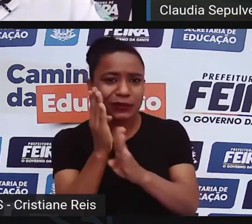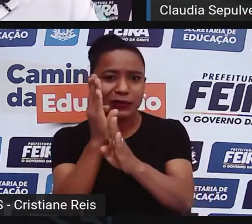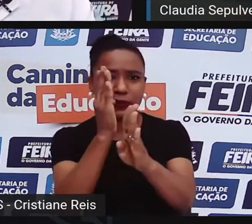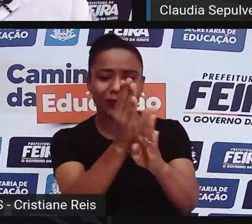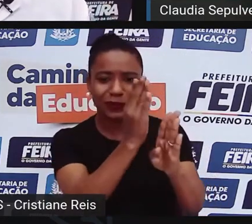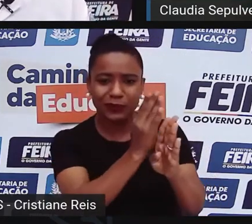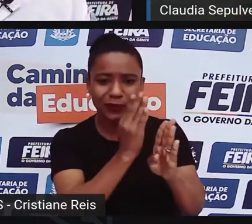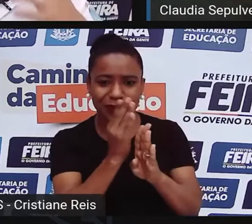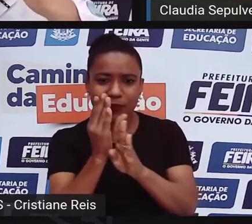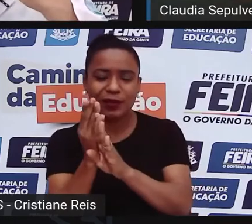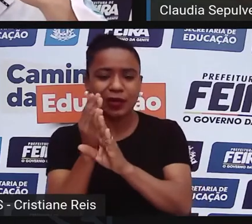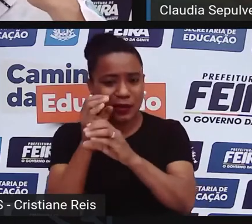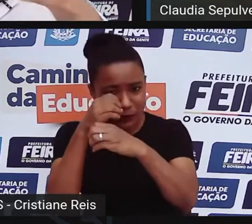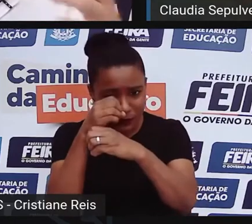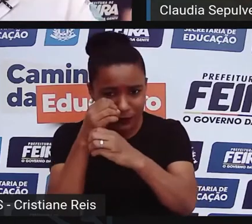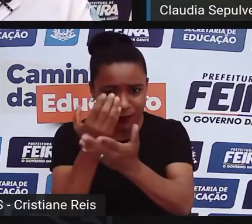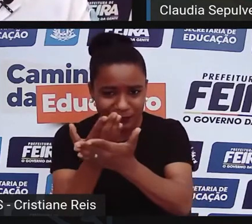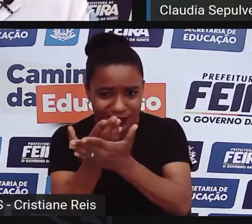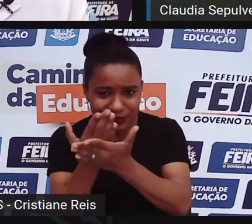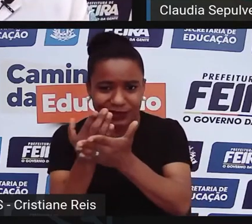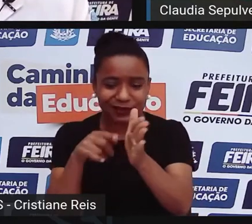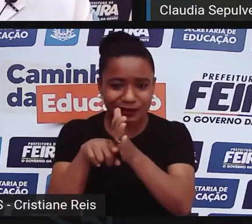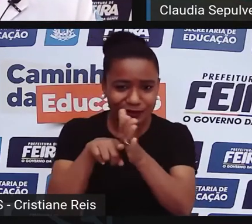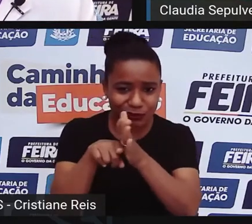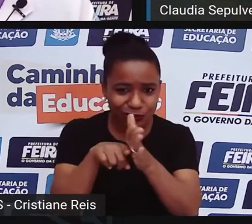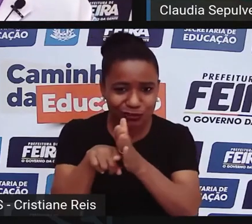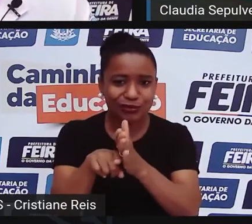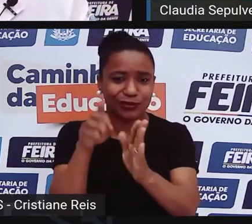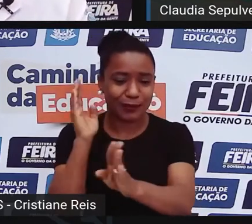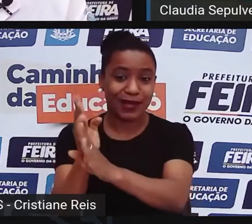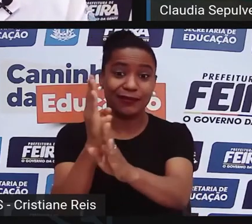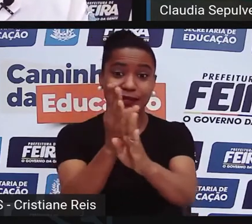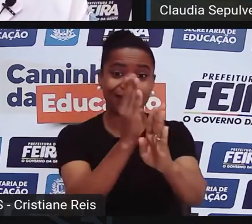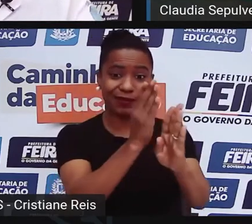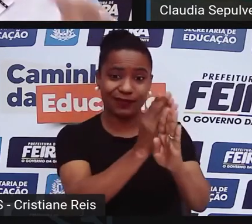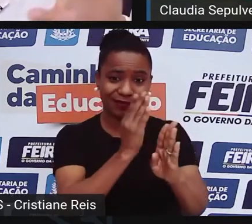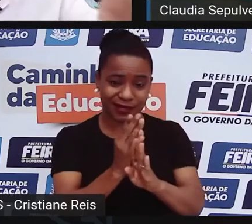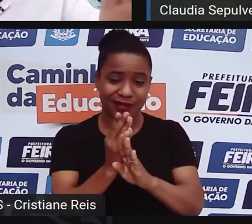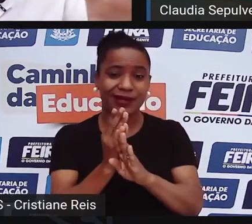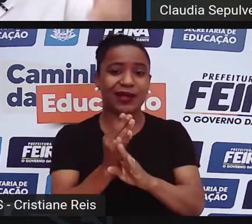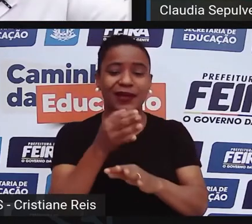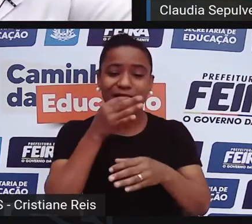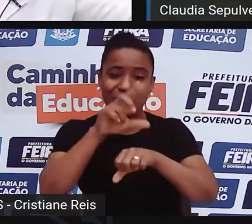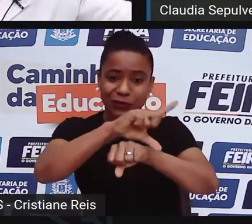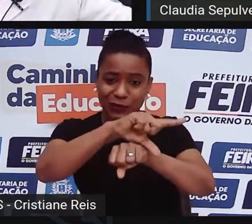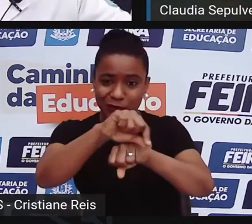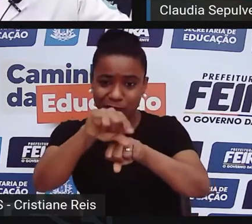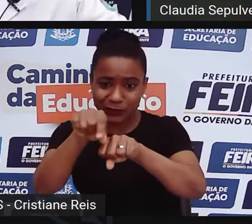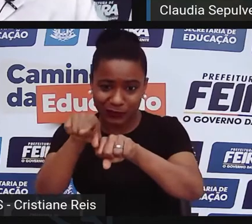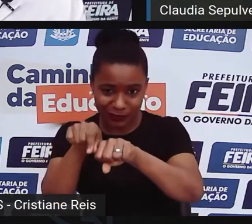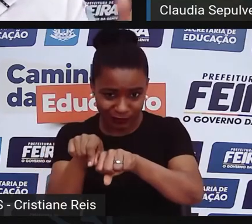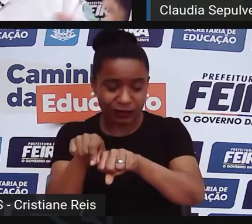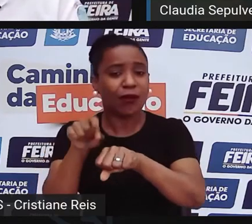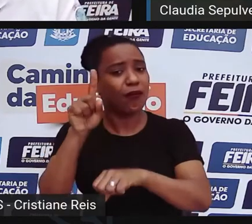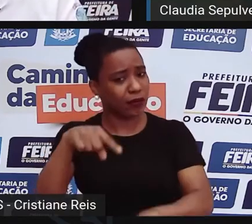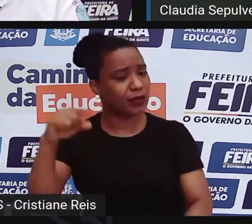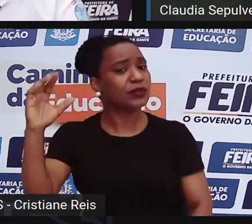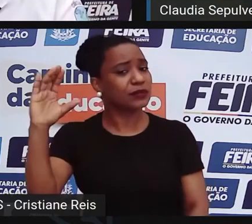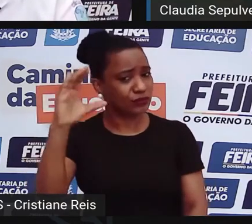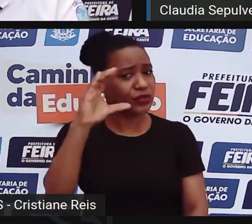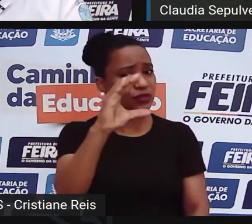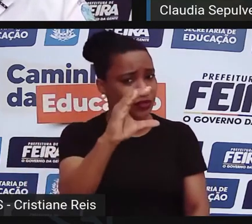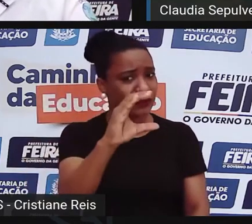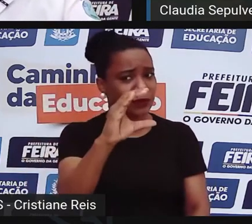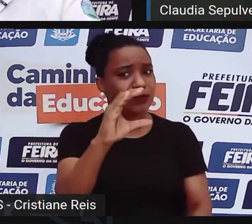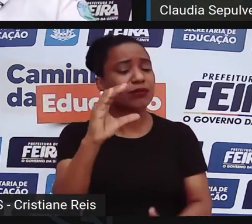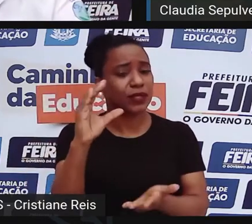propagar esses argumentos, que a gente hoje já tem evidências de que eles não são, como você disse, eles eram científicos, hoje a gente tem evidências que